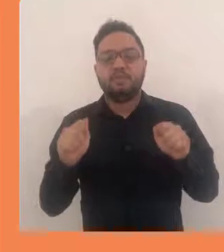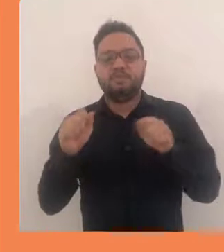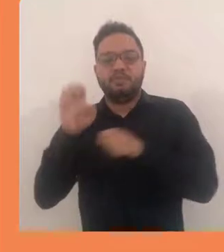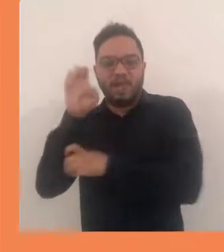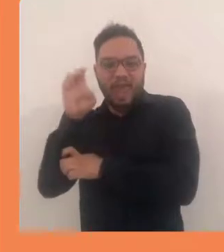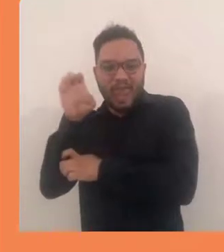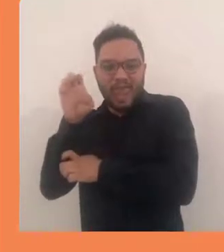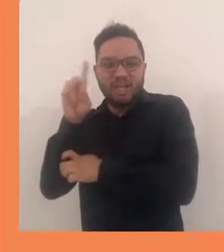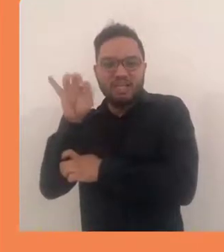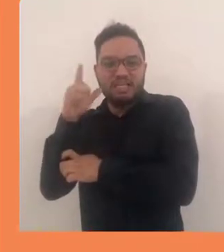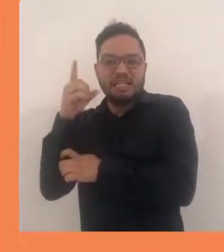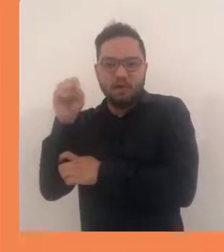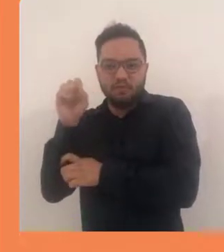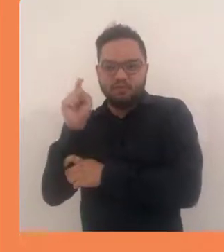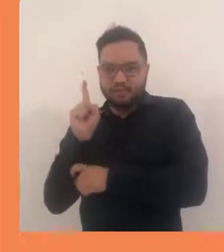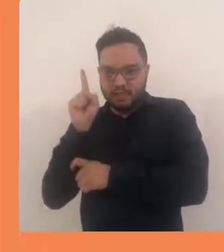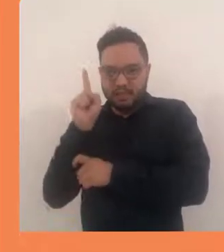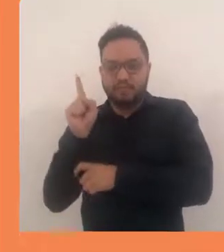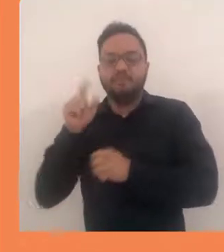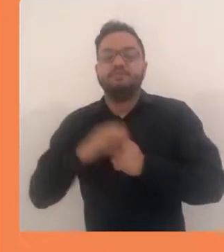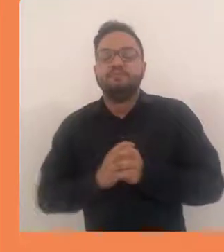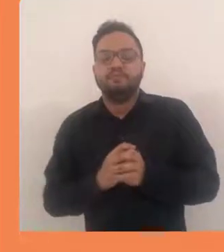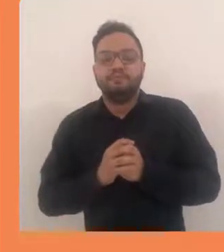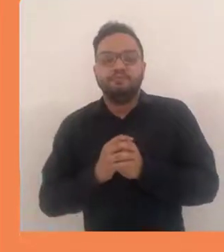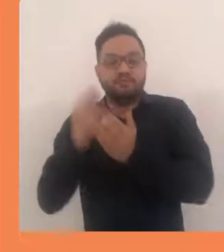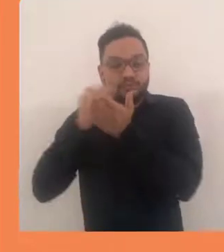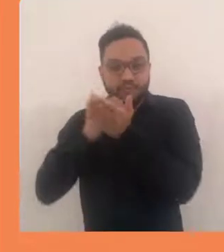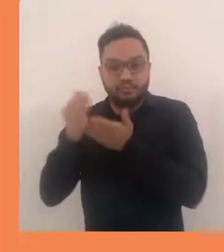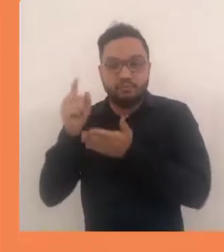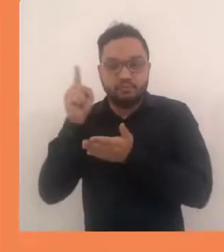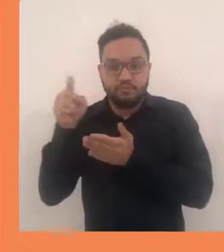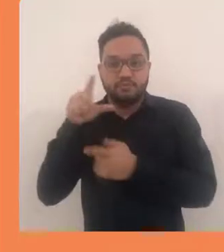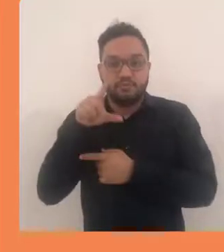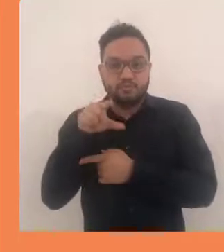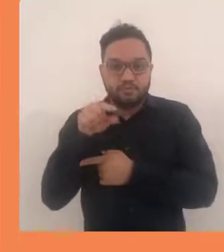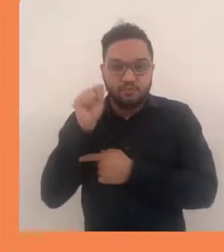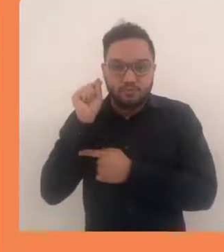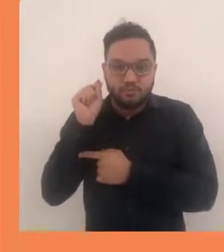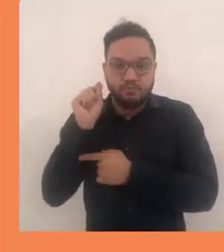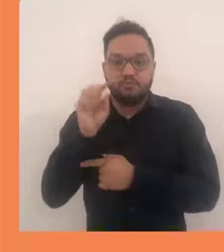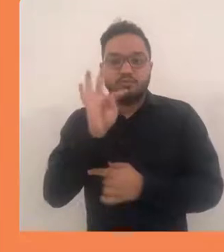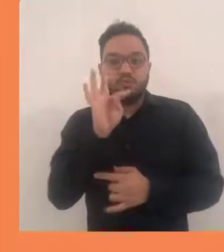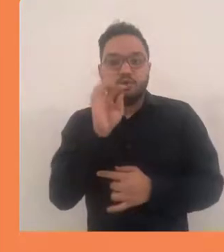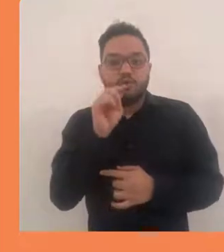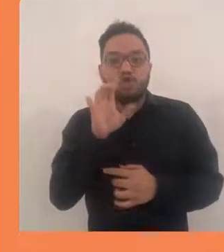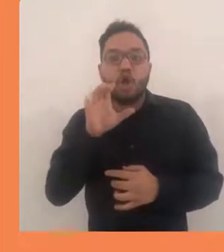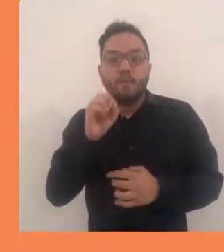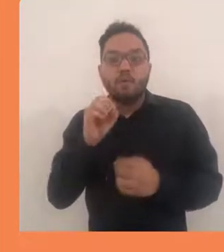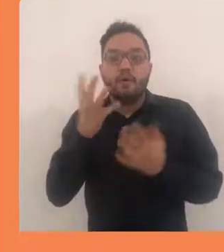de uma página do Moodle. Então a primeira coisa que precisamos fazer é ativar a edição.